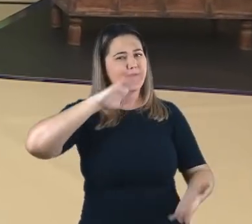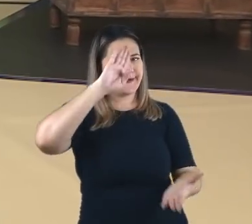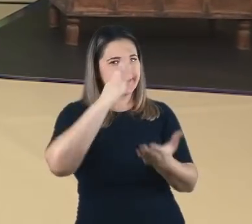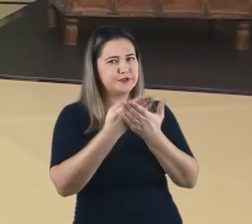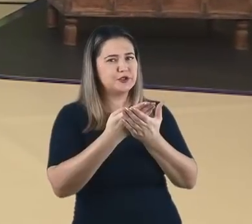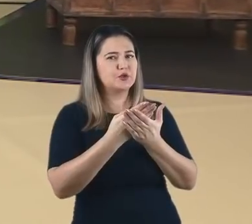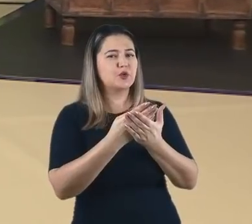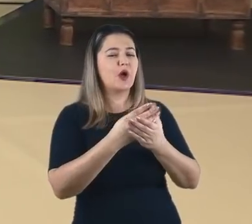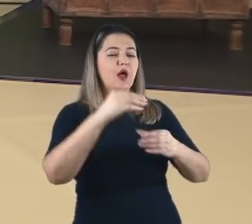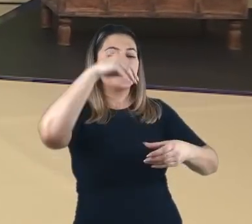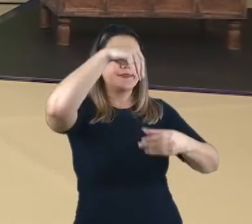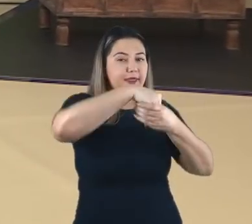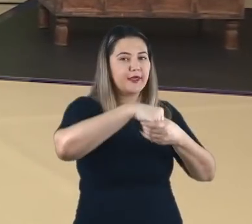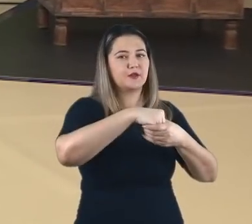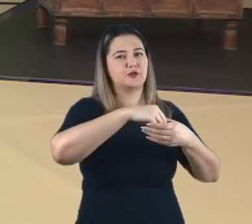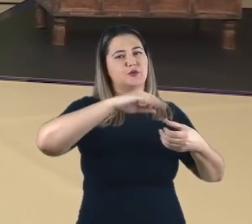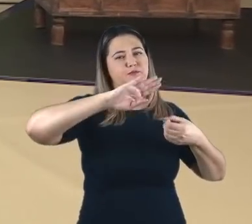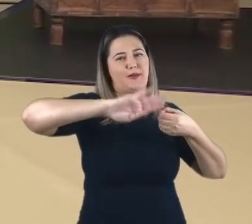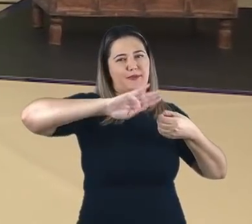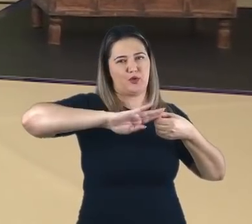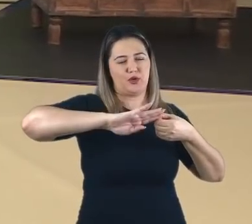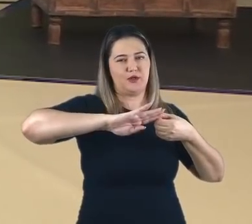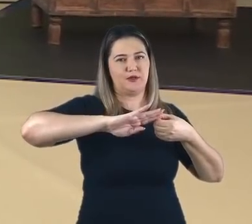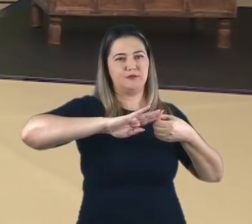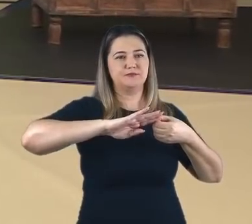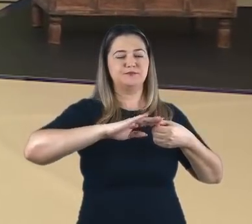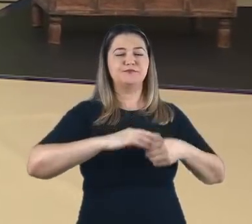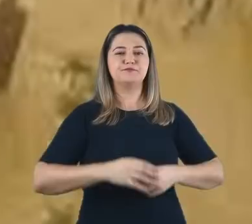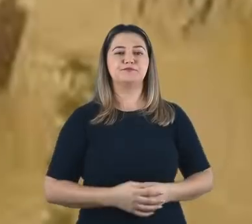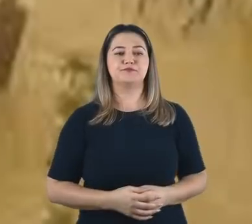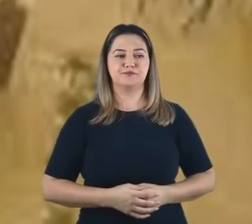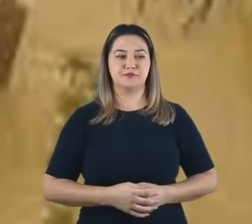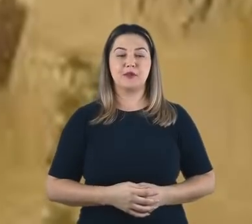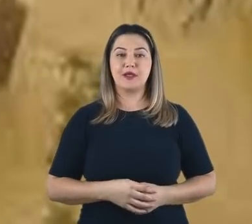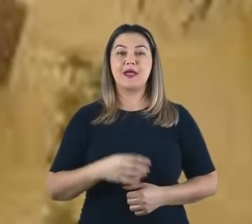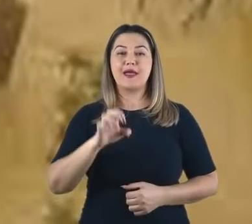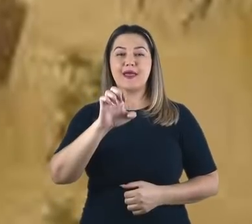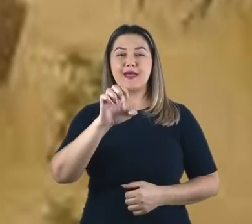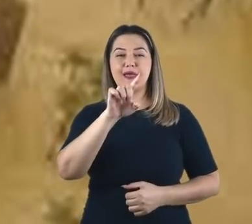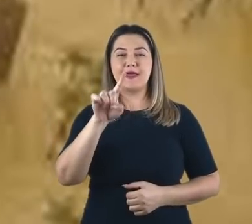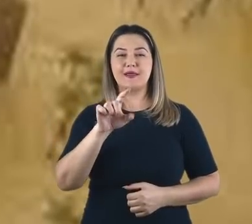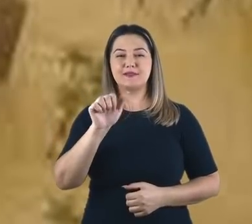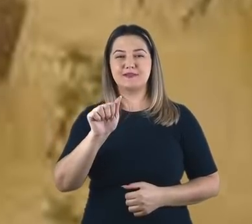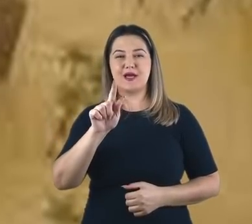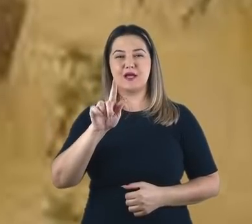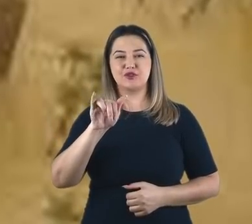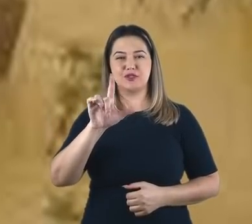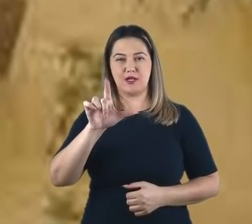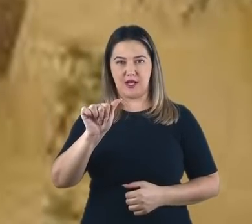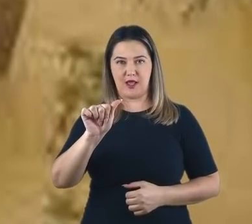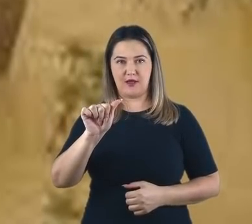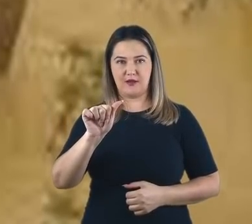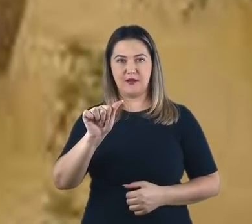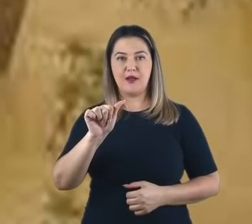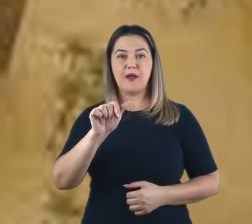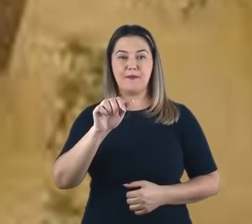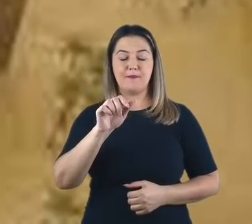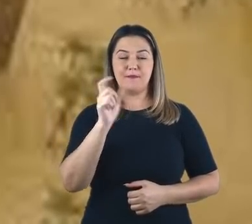da cidade, quem sabe próximo ao templo de Ezagila. O nome Ezagila, em sumério,